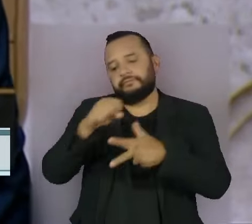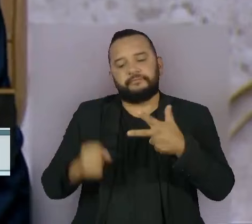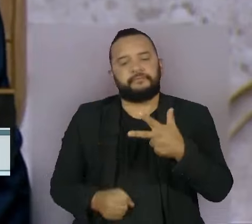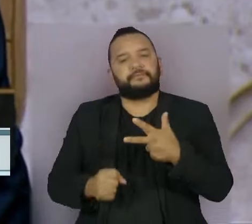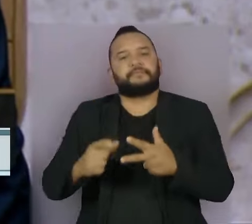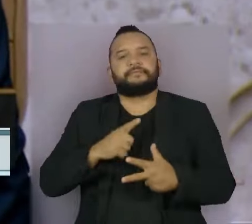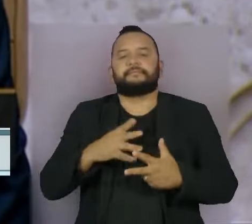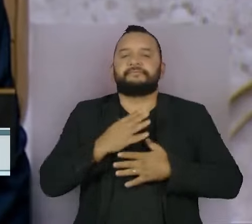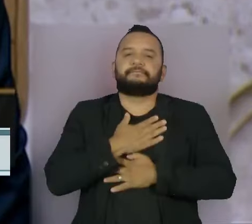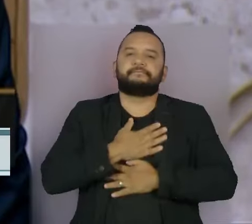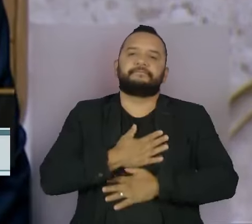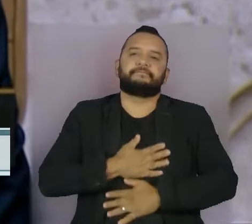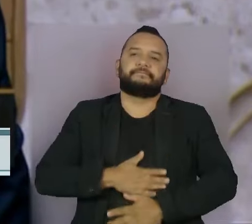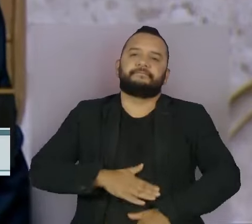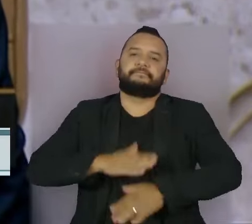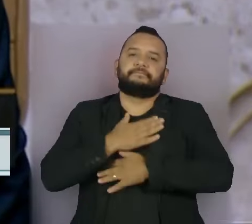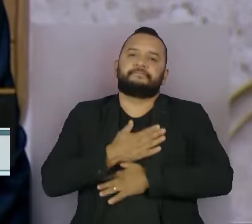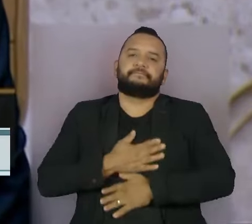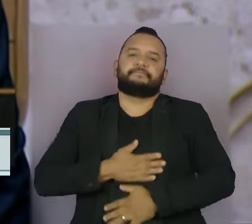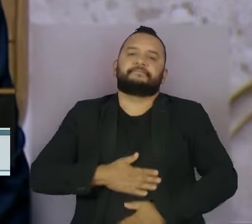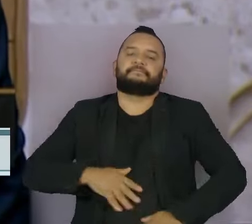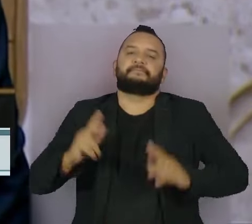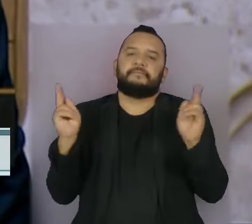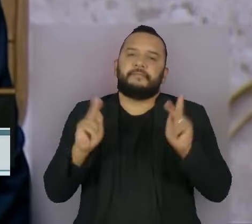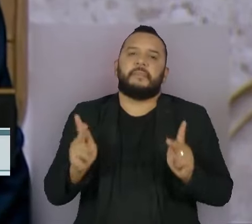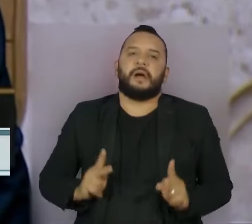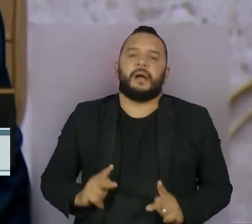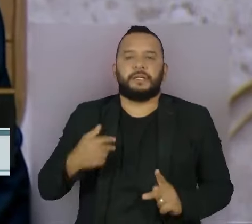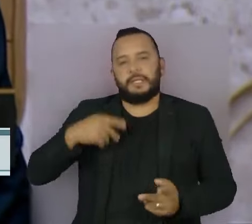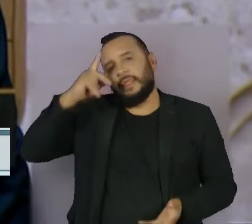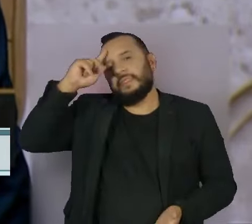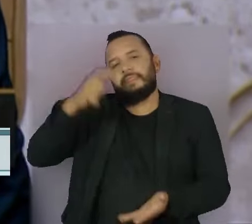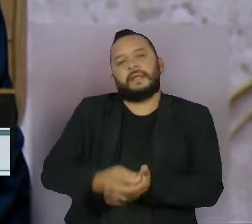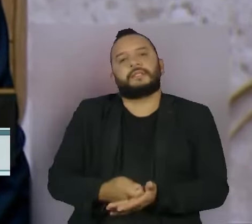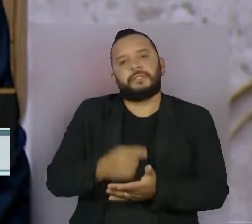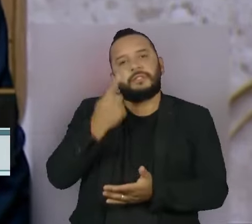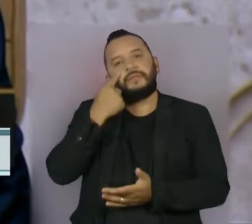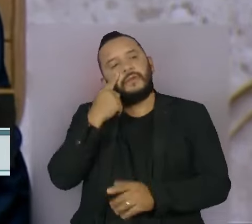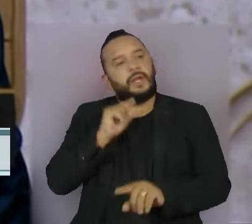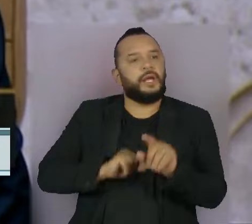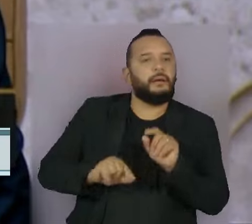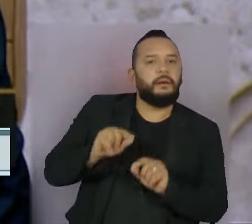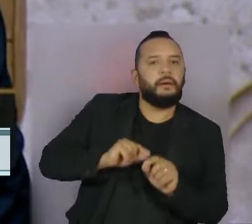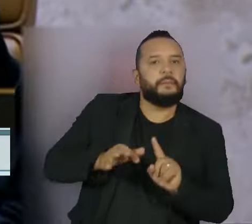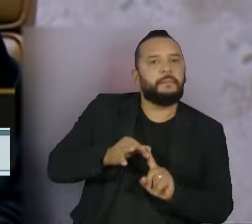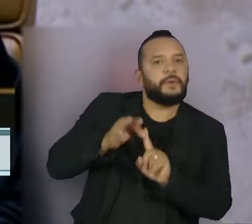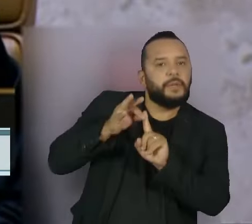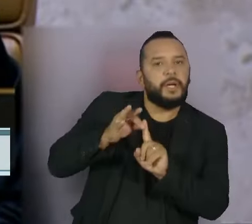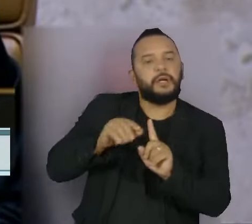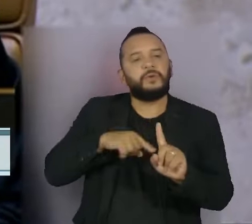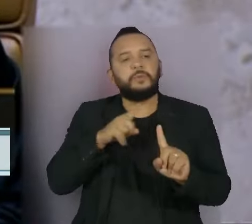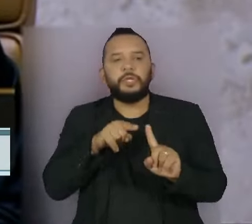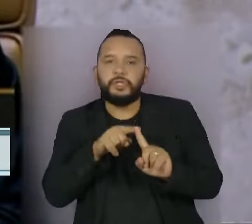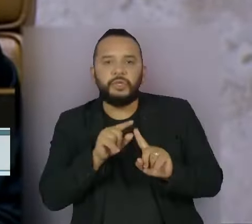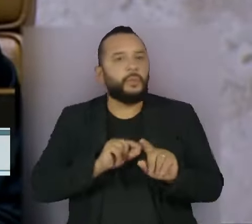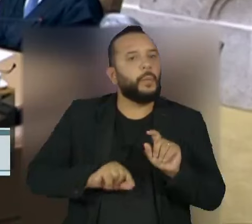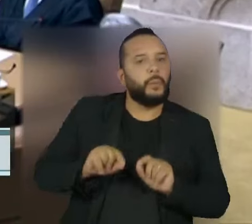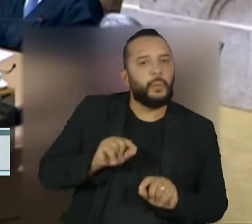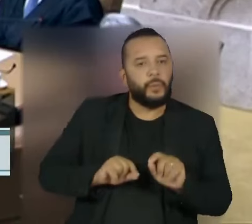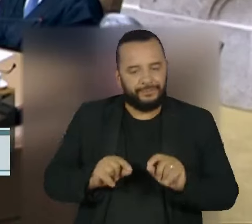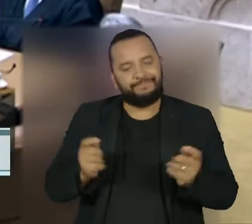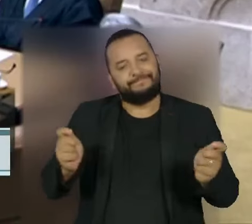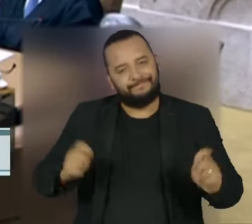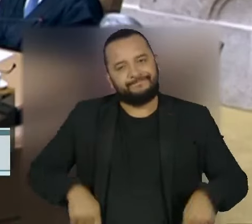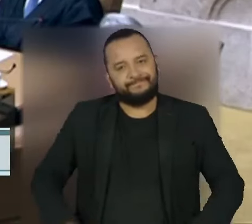tranquilidade para definirem e perseguirem suas prioridades e seus objetivos. O presidente Lula defendeu a